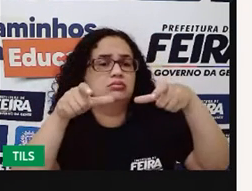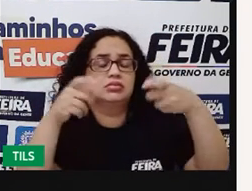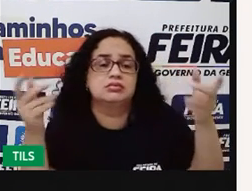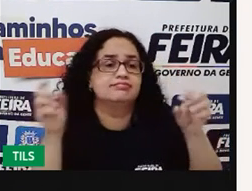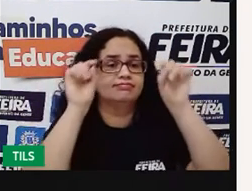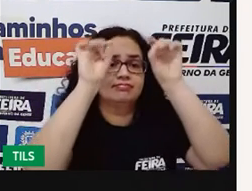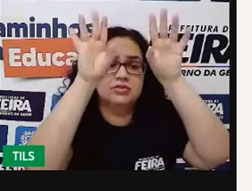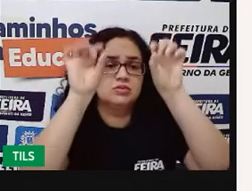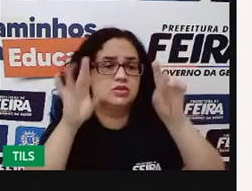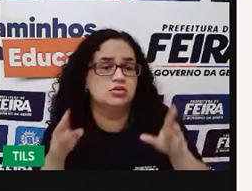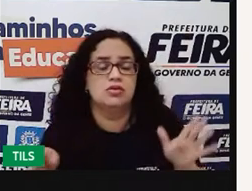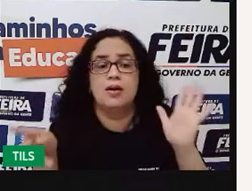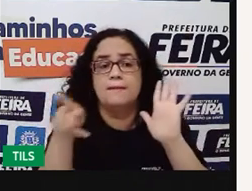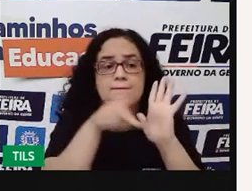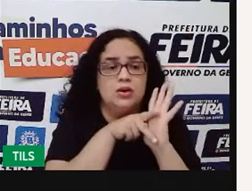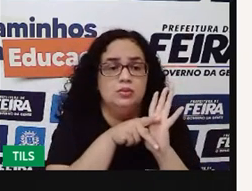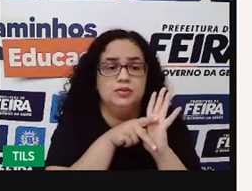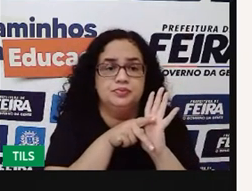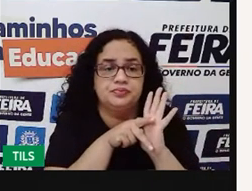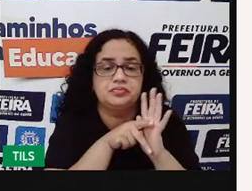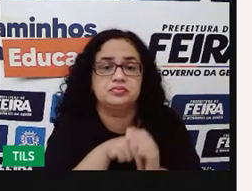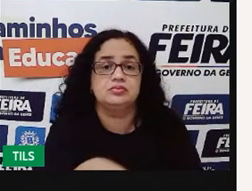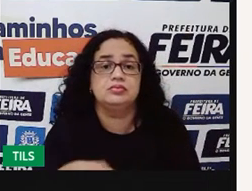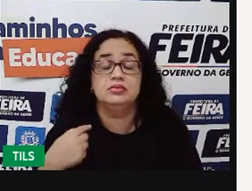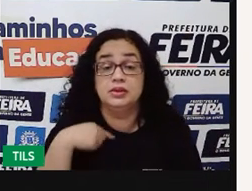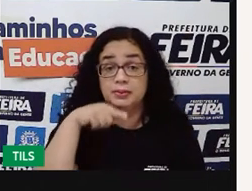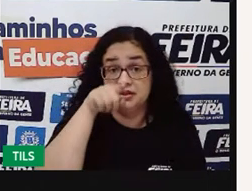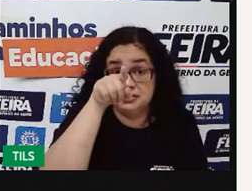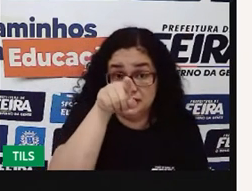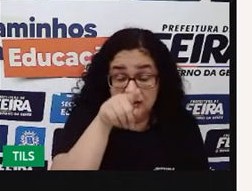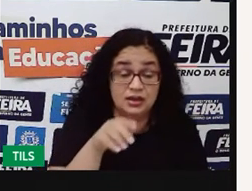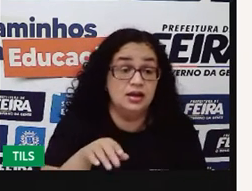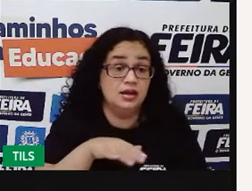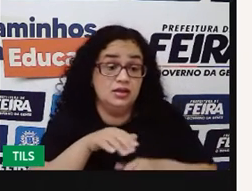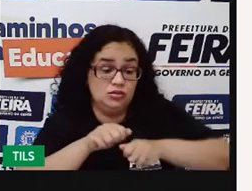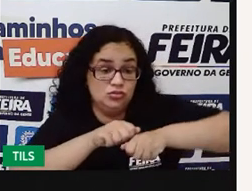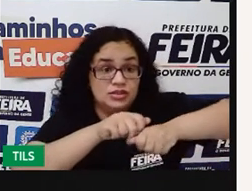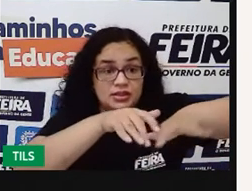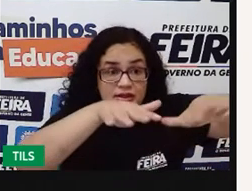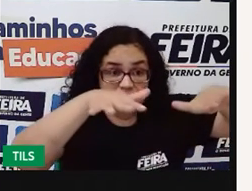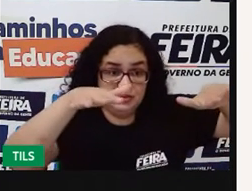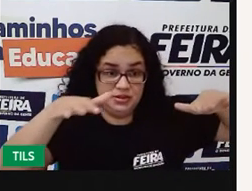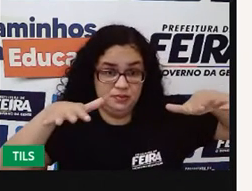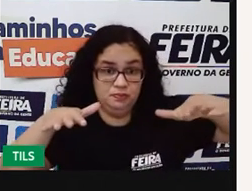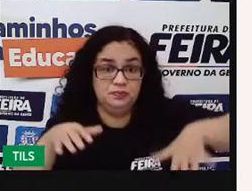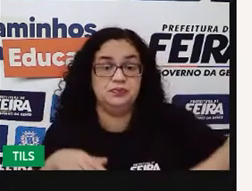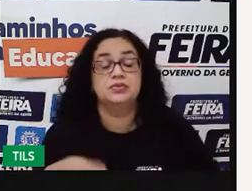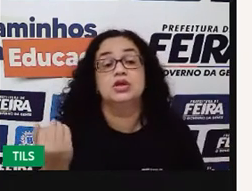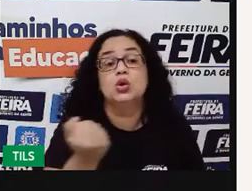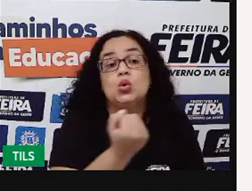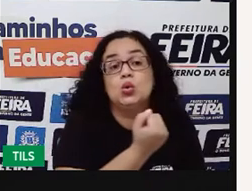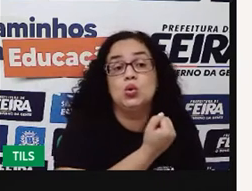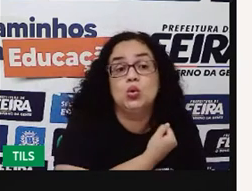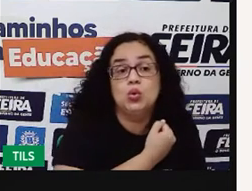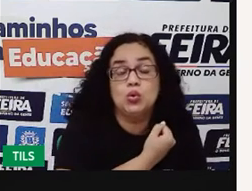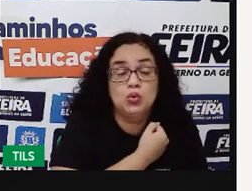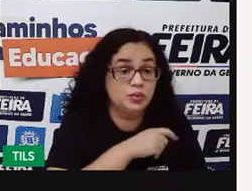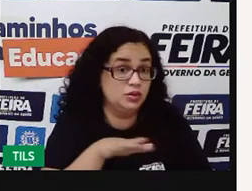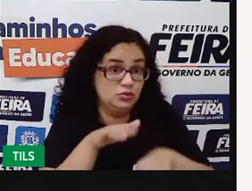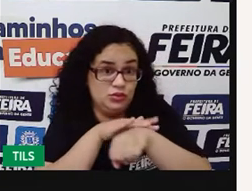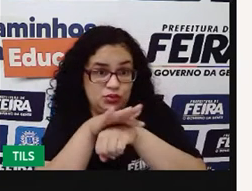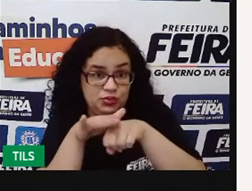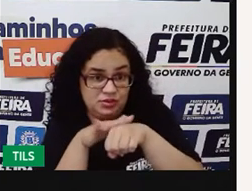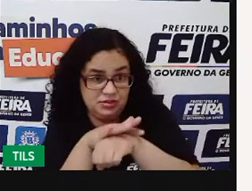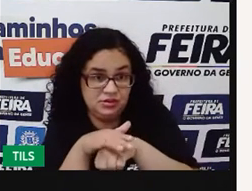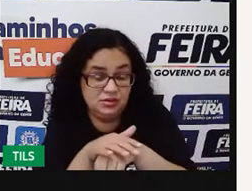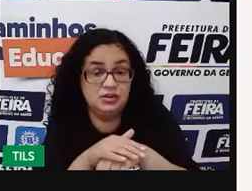específico. Quando a gente pensa em endemia, é a ocorrência de um certo número de casos de uma doença